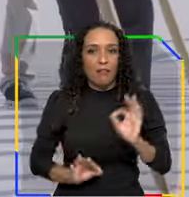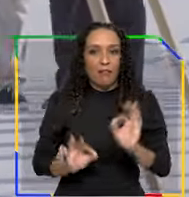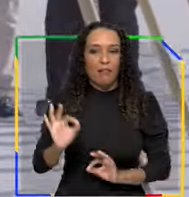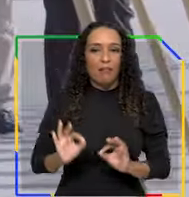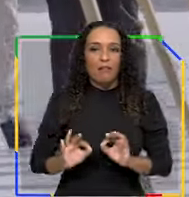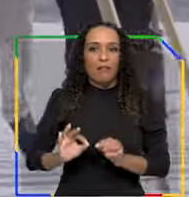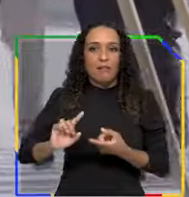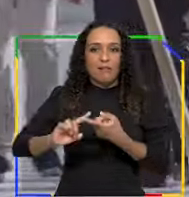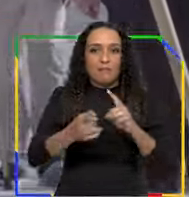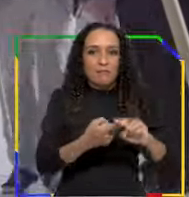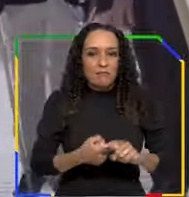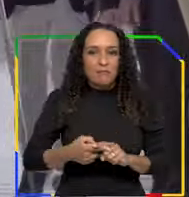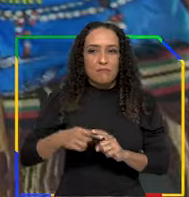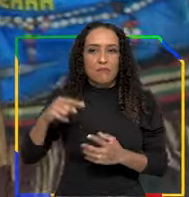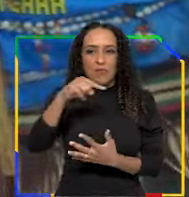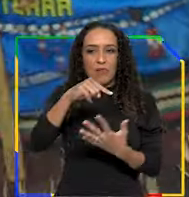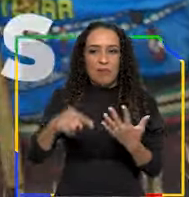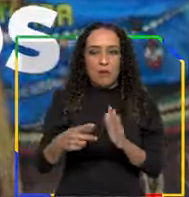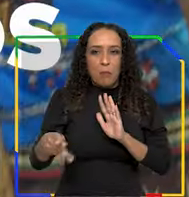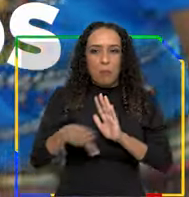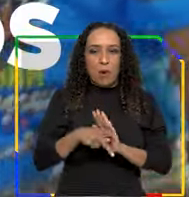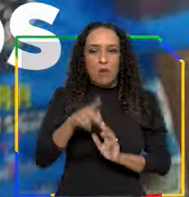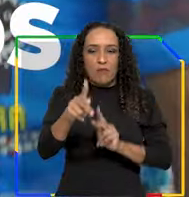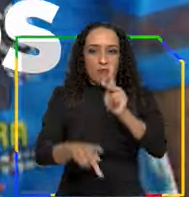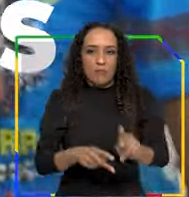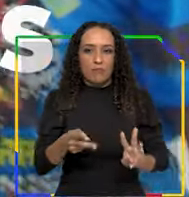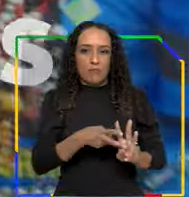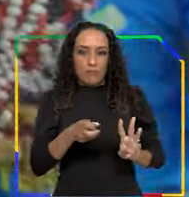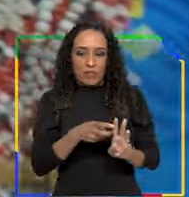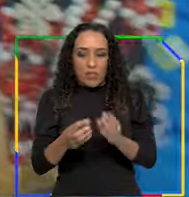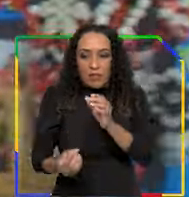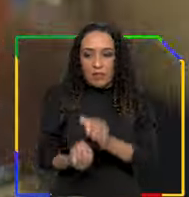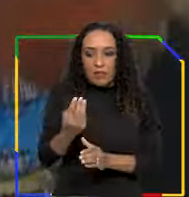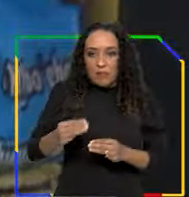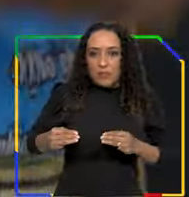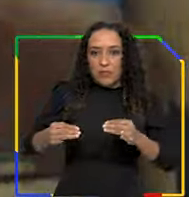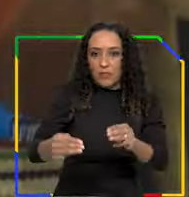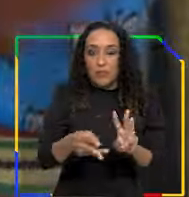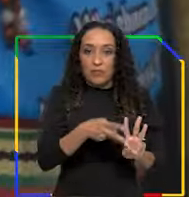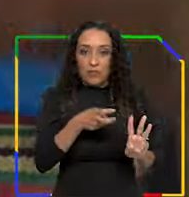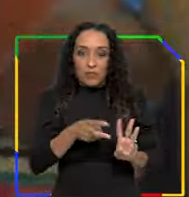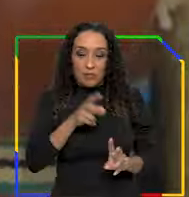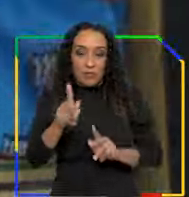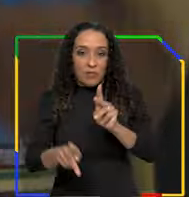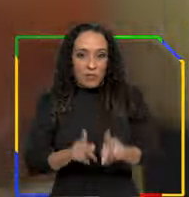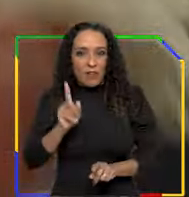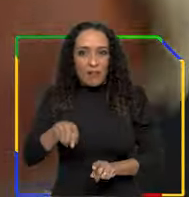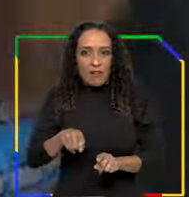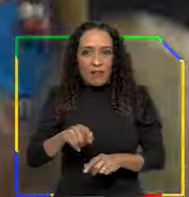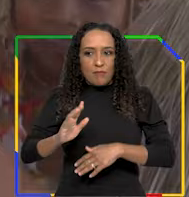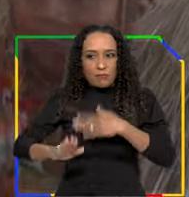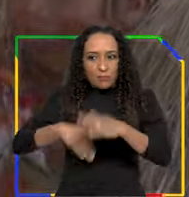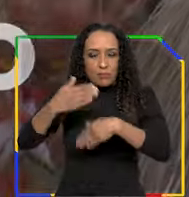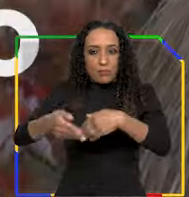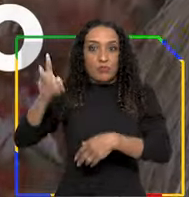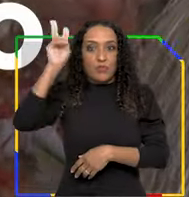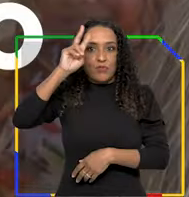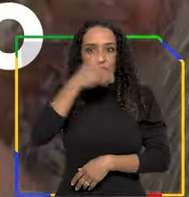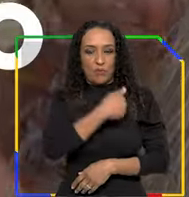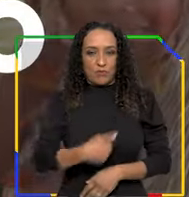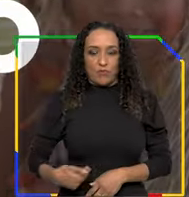tratar das questões referentes aos povos originários. A criação do Ministério dos Povos Indígenas é um avanço